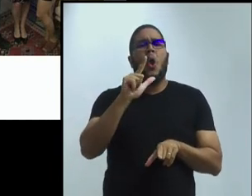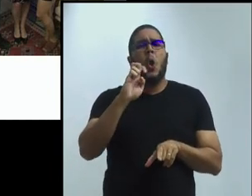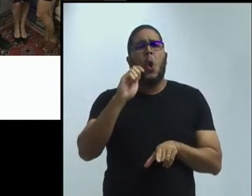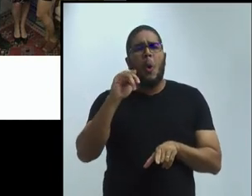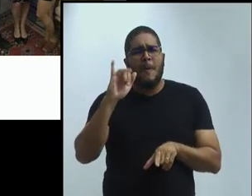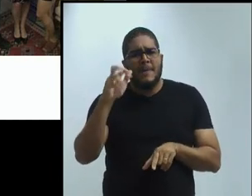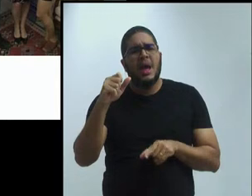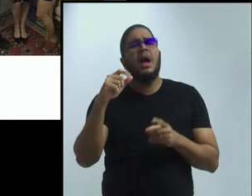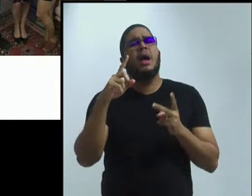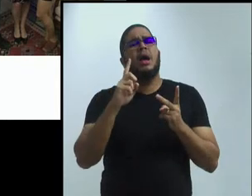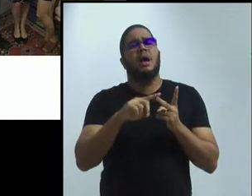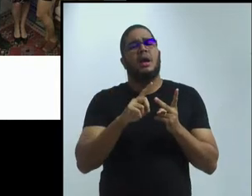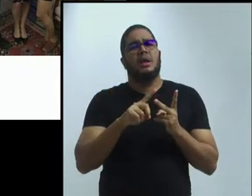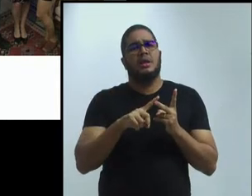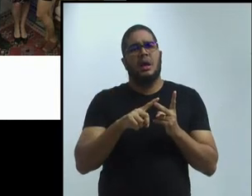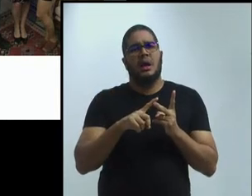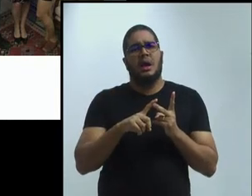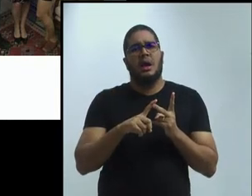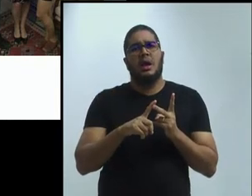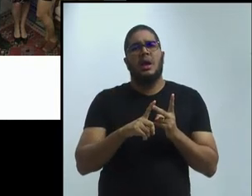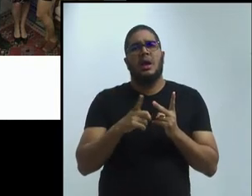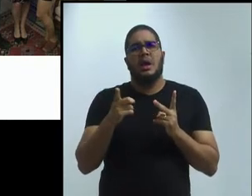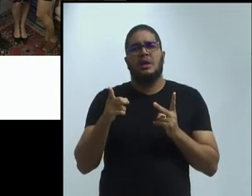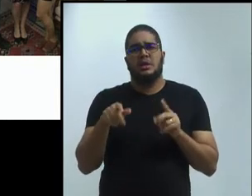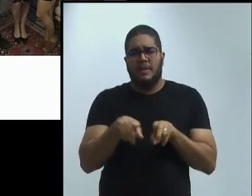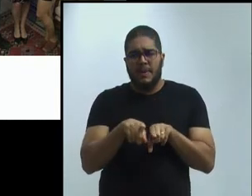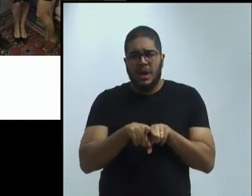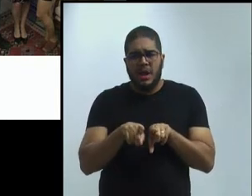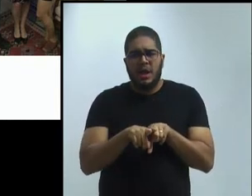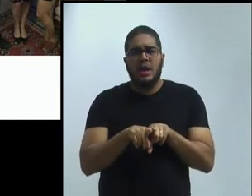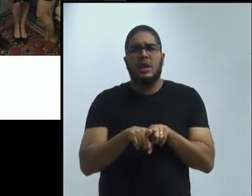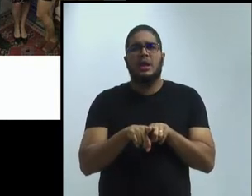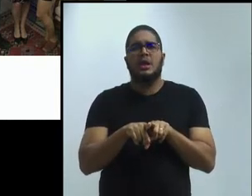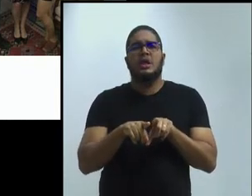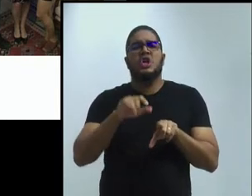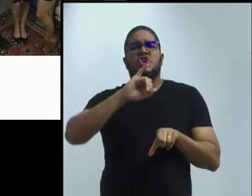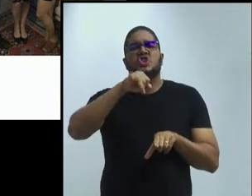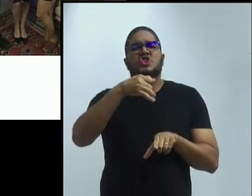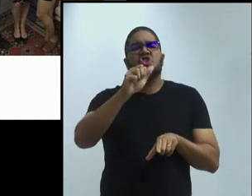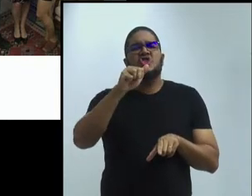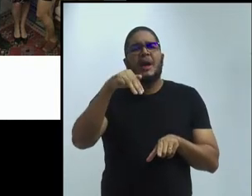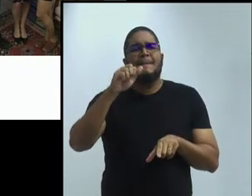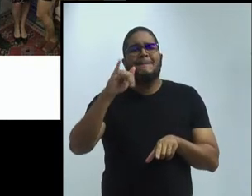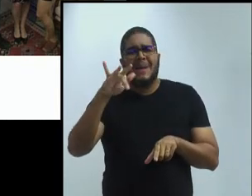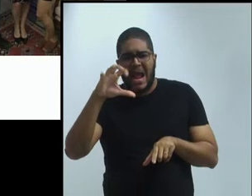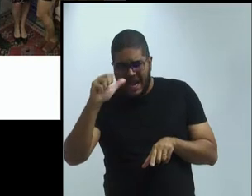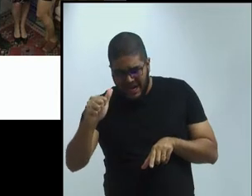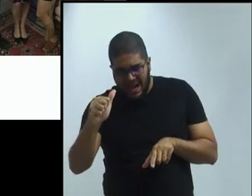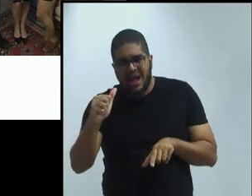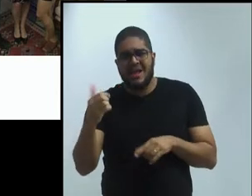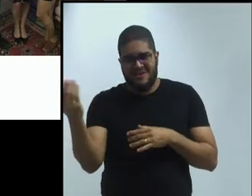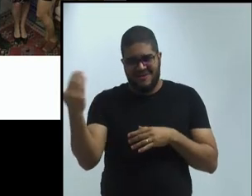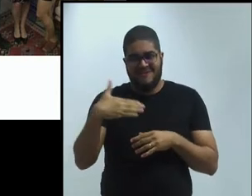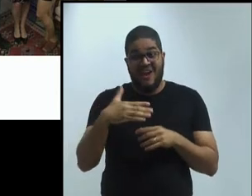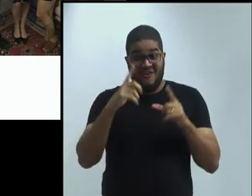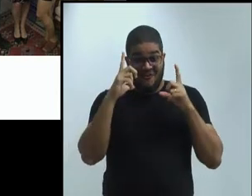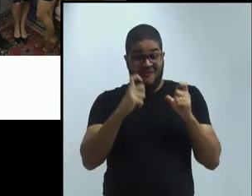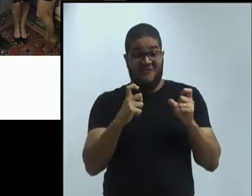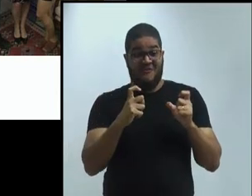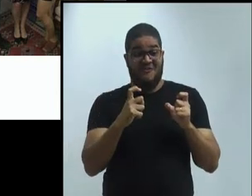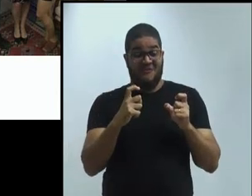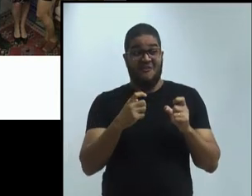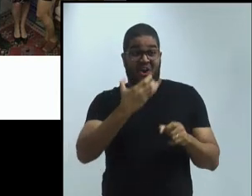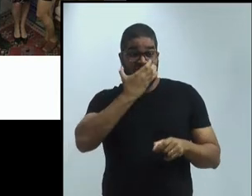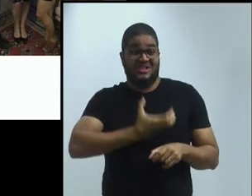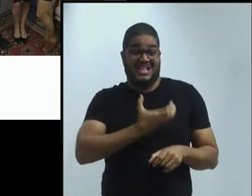comigo lá em casa, no Natal. Aí, nessa foto do Natal, que eles estão sozinhos aqui, foram